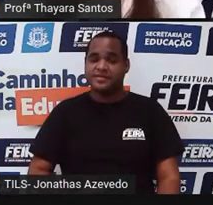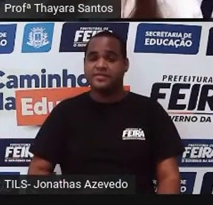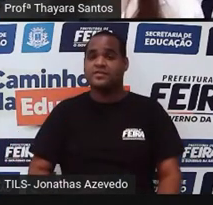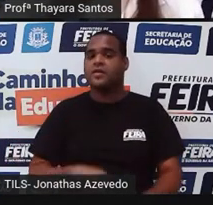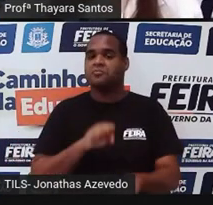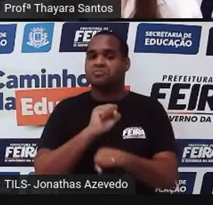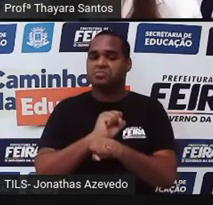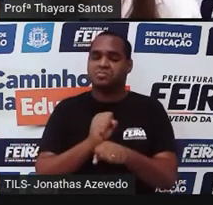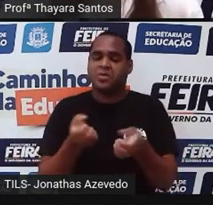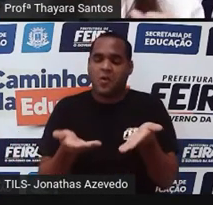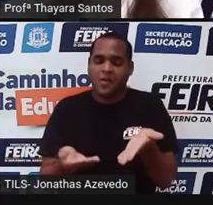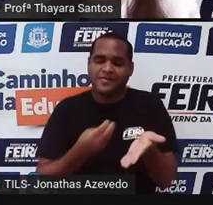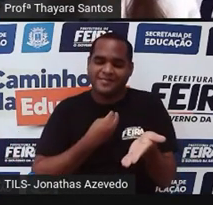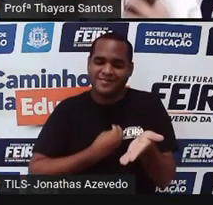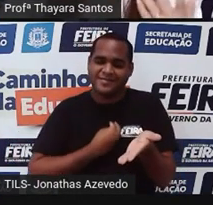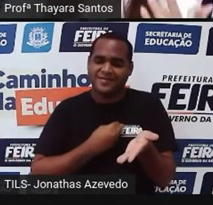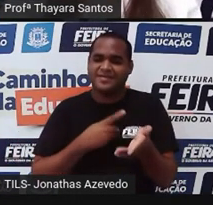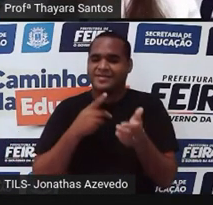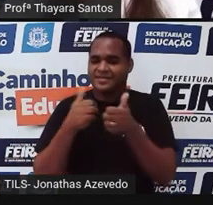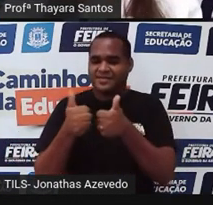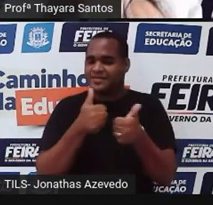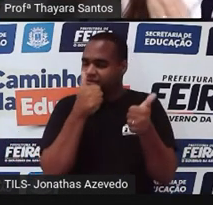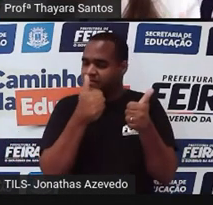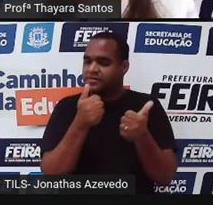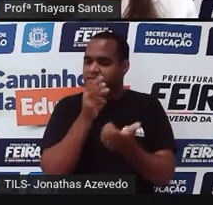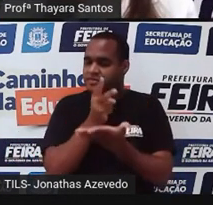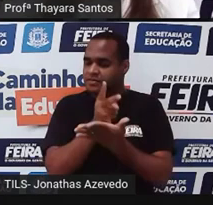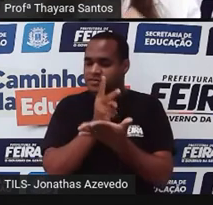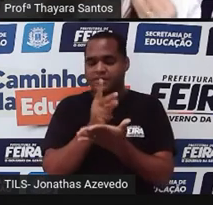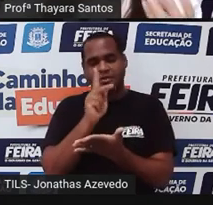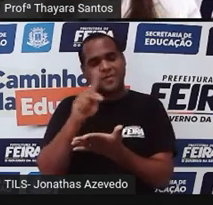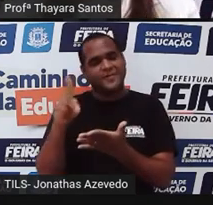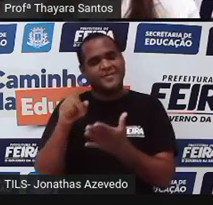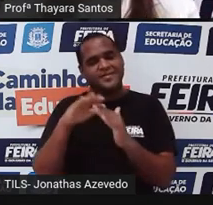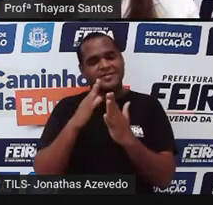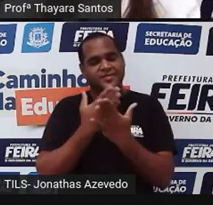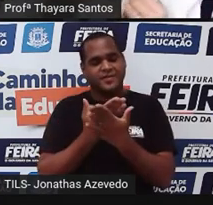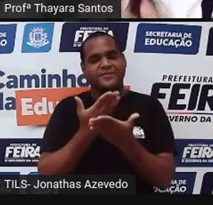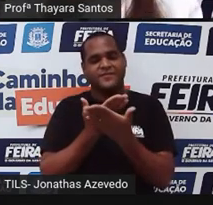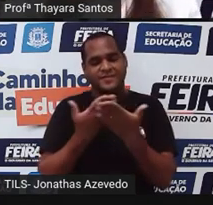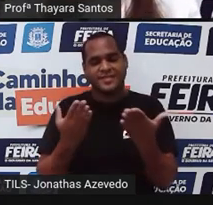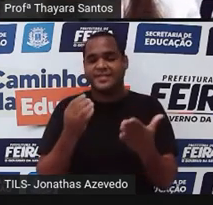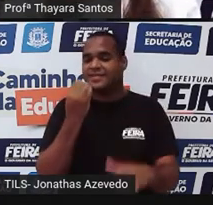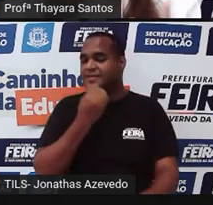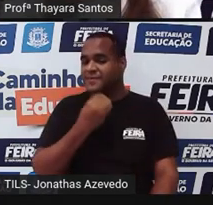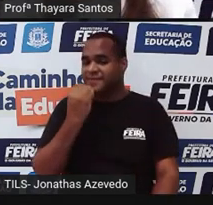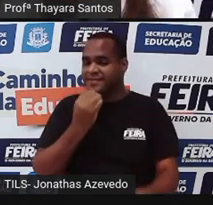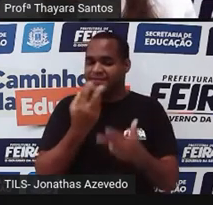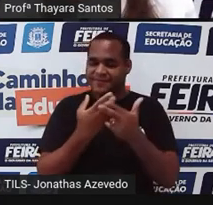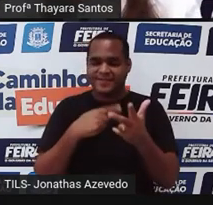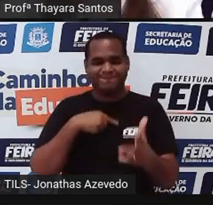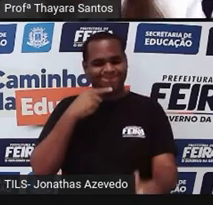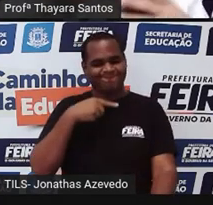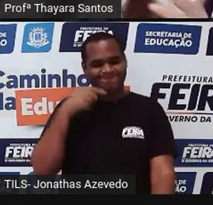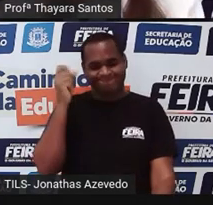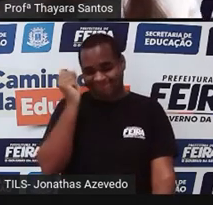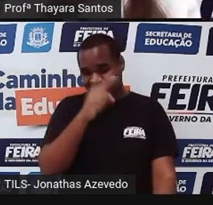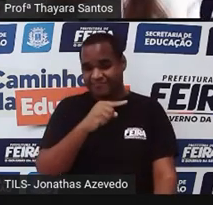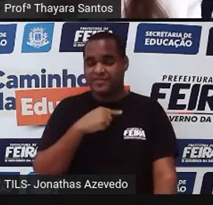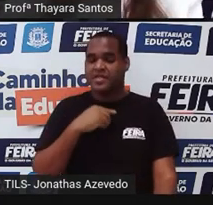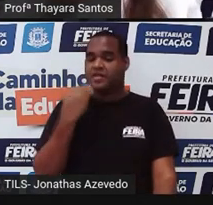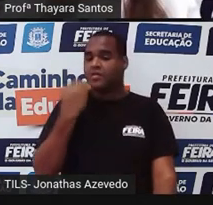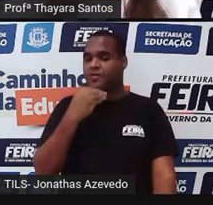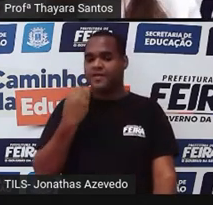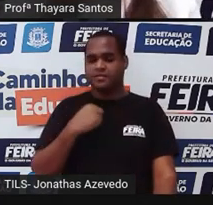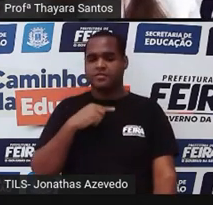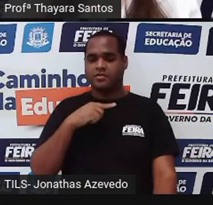parar por aqui, mas vocês vão continuar com os professores de vocês, na escola de vocês. Aproveitem esse momento, tirem dúvidas, aproveitem